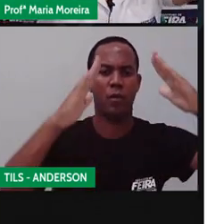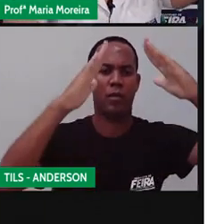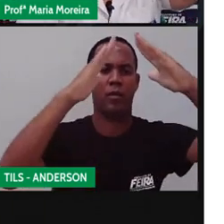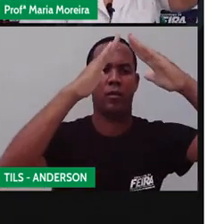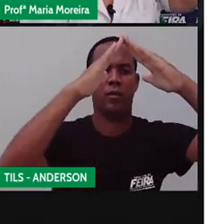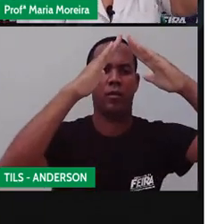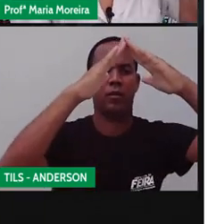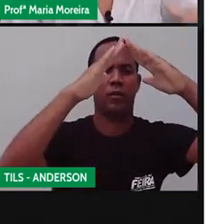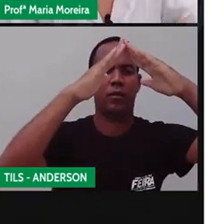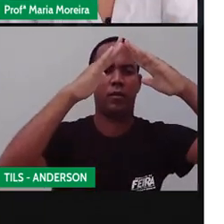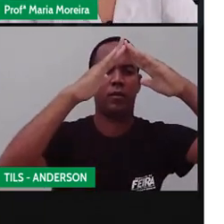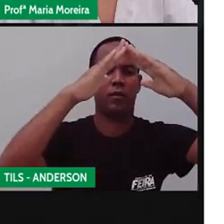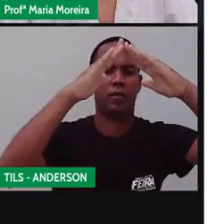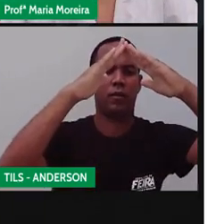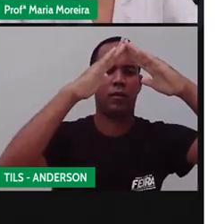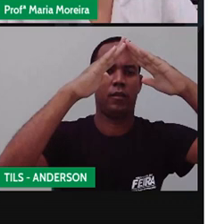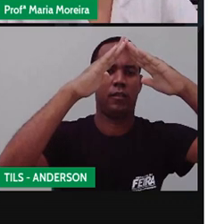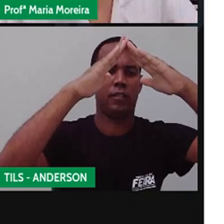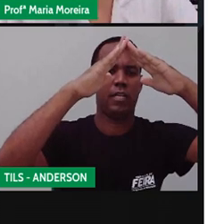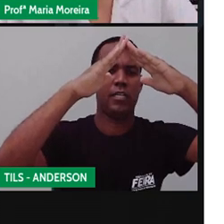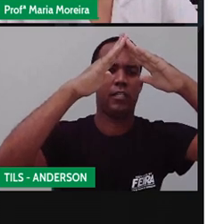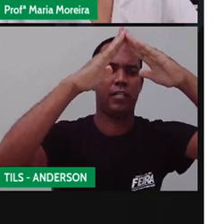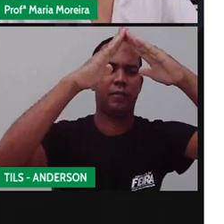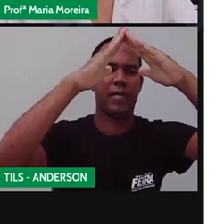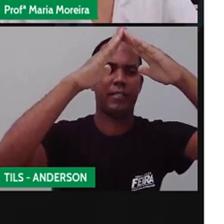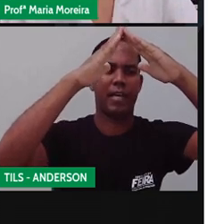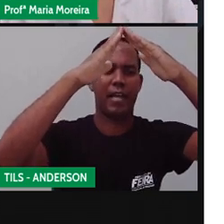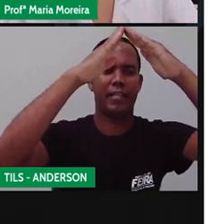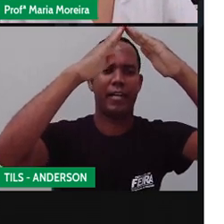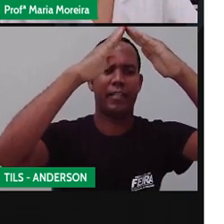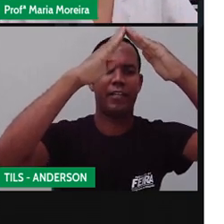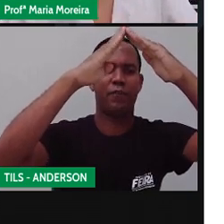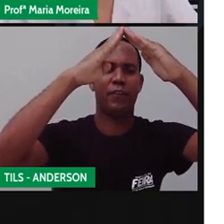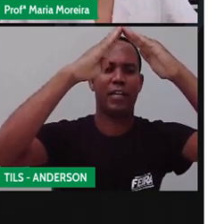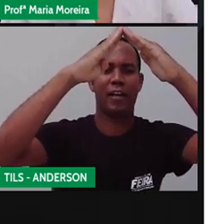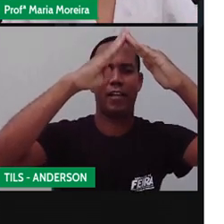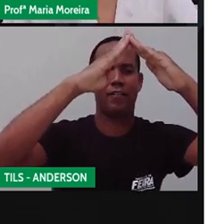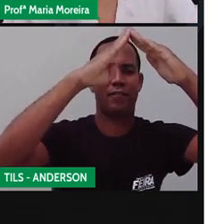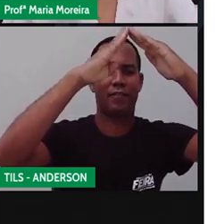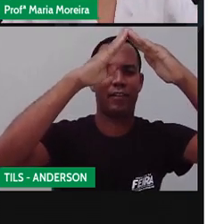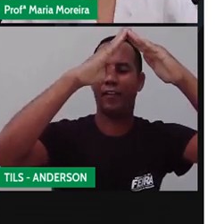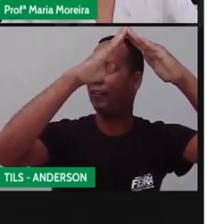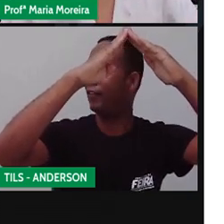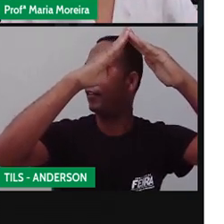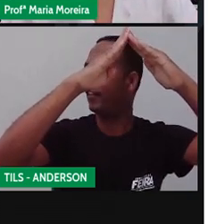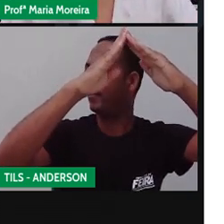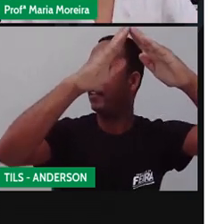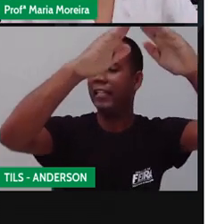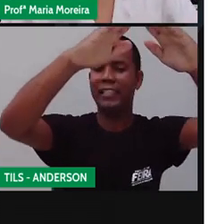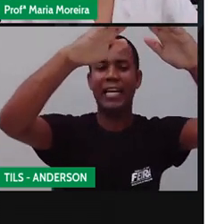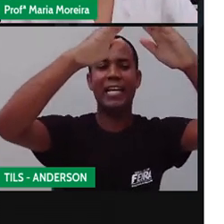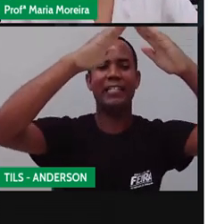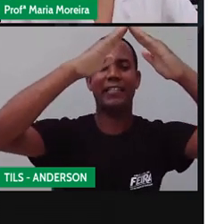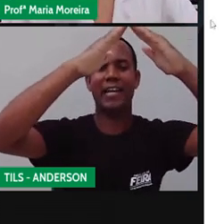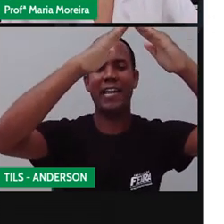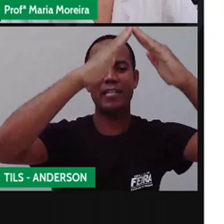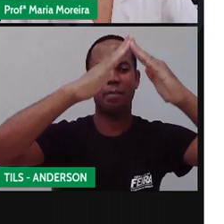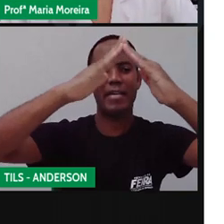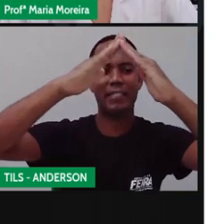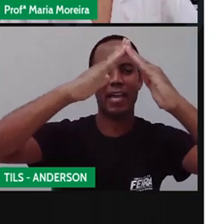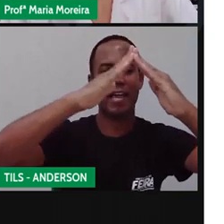e as pessoas vão passando embaixo. Lembra bem aquela da quadrilha. Três, três, passará. É? Três, três, passará.